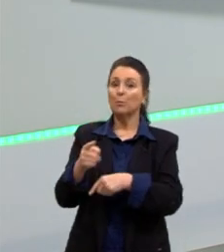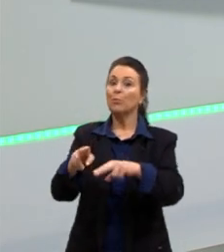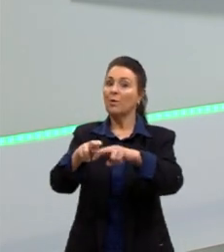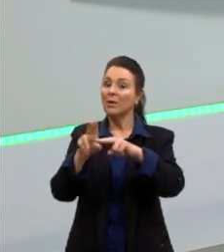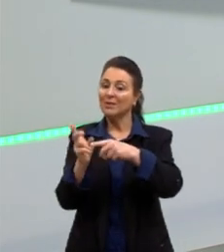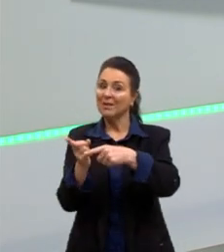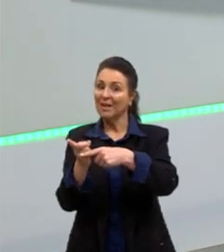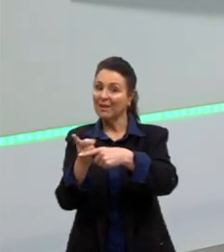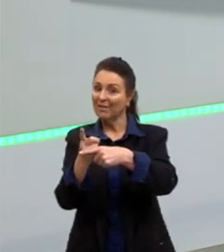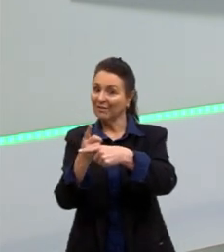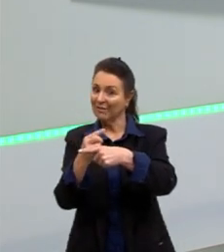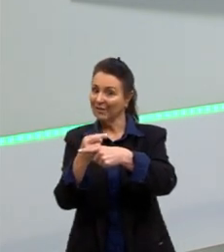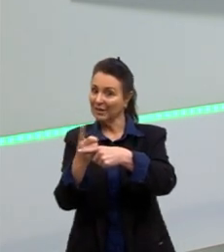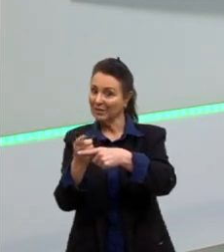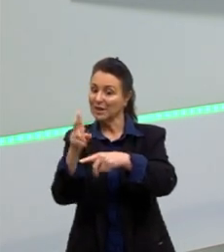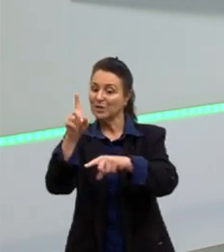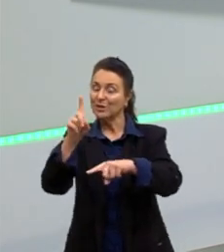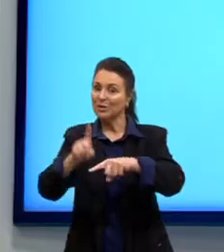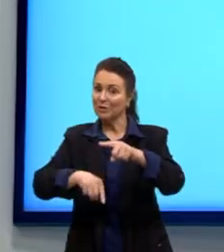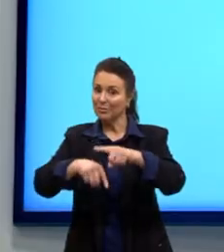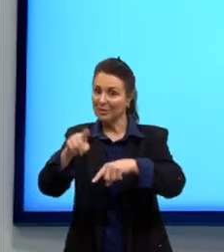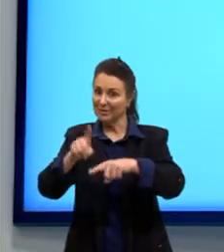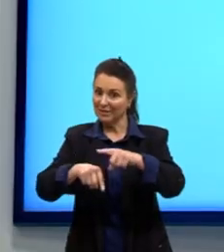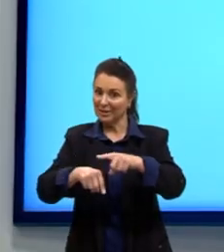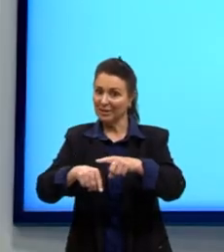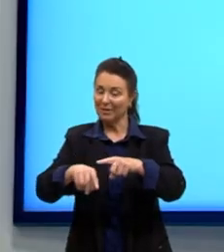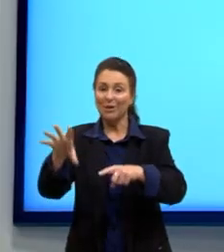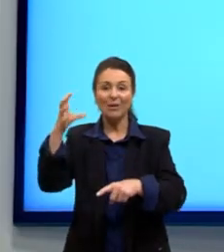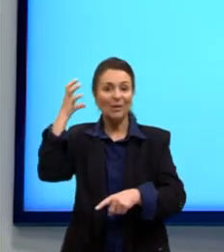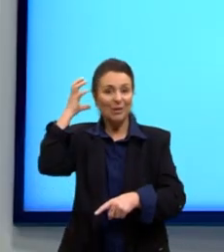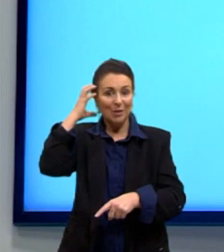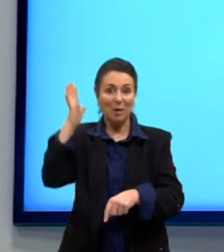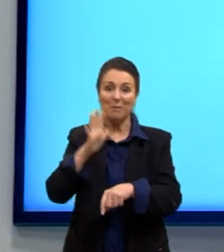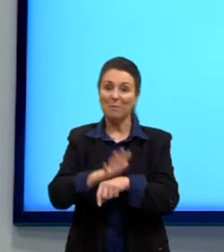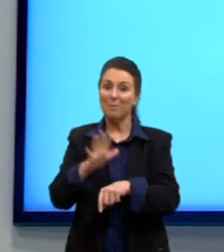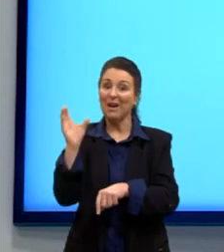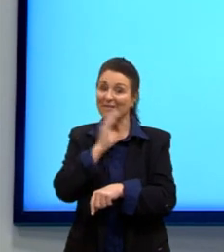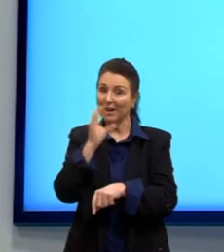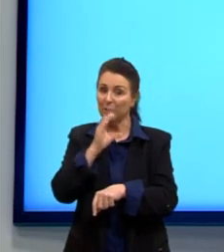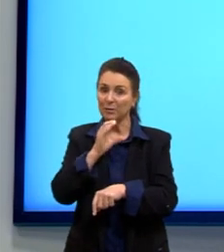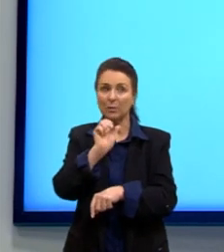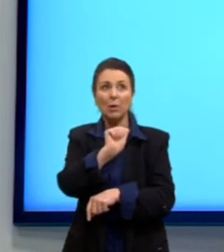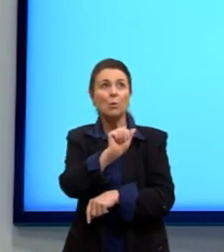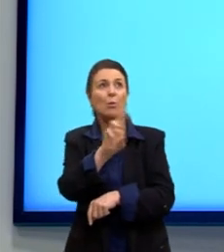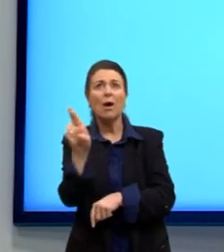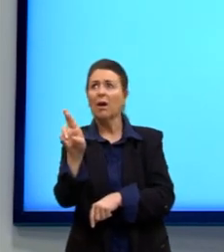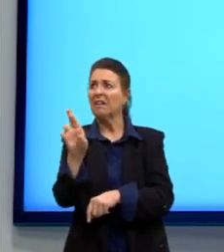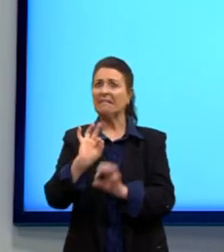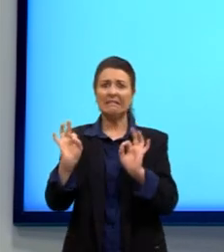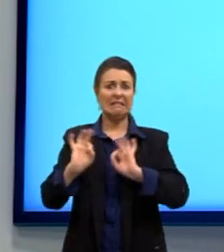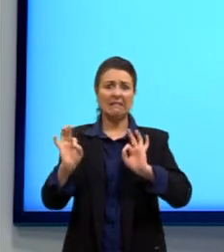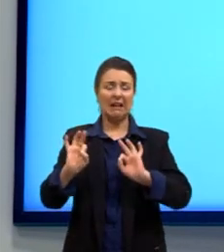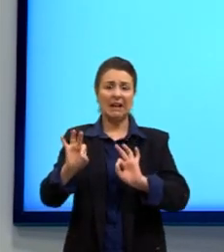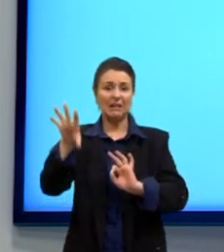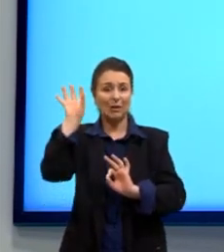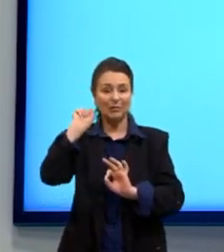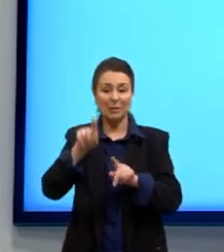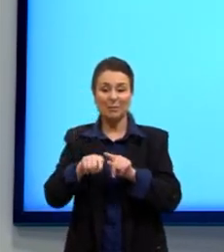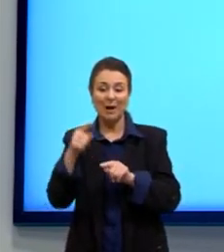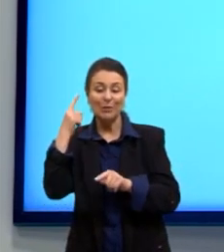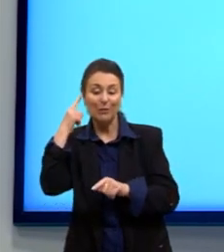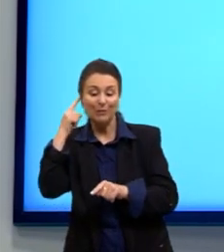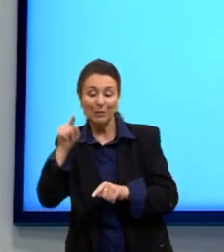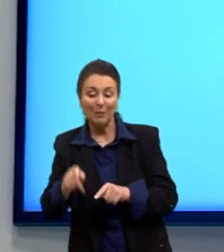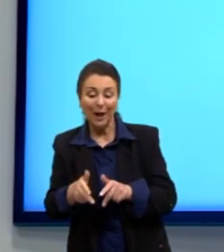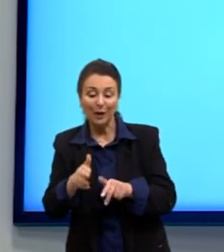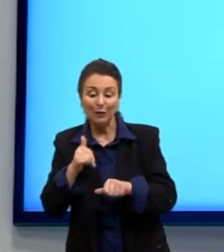ele chegava muito mais rápido do que pelo ar, no ferro, por exemplo. E, por último, aqui o diamante também,